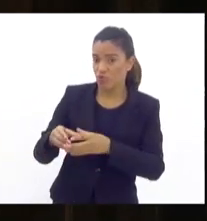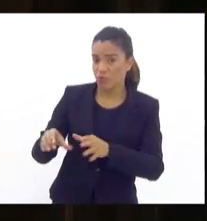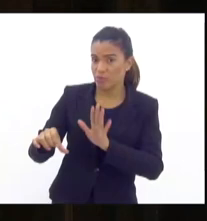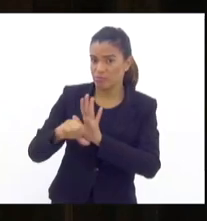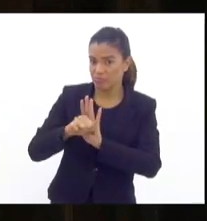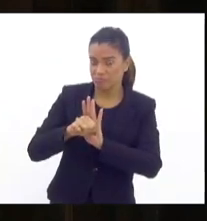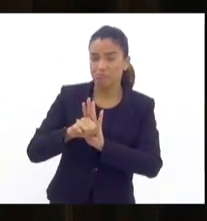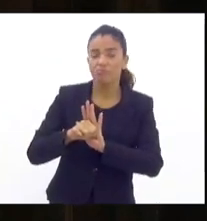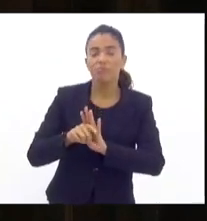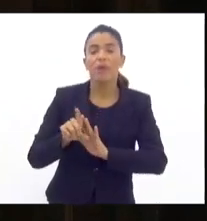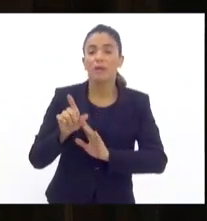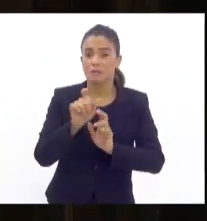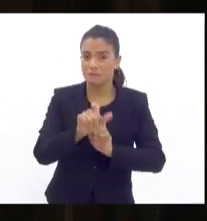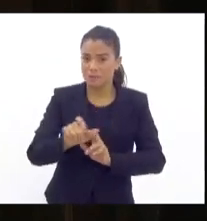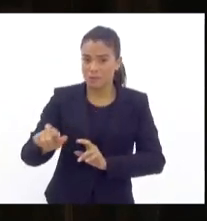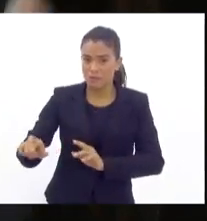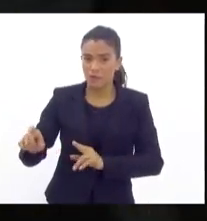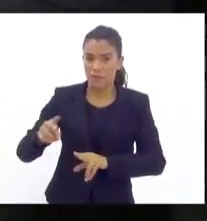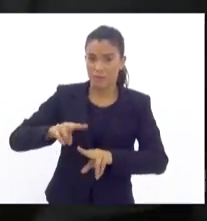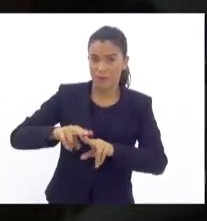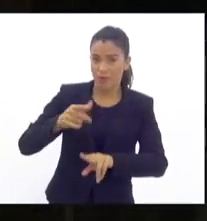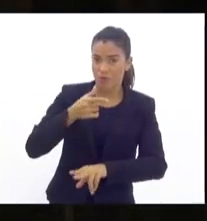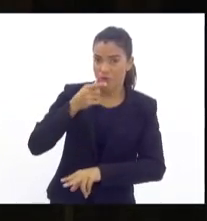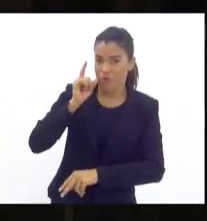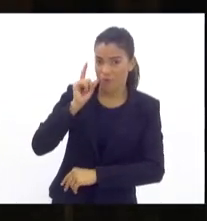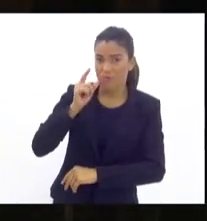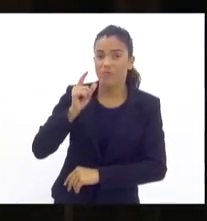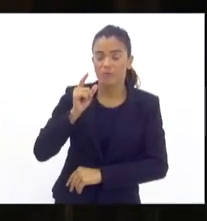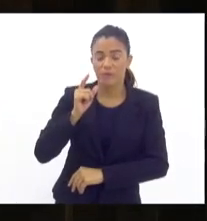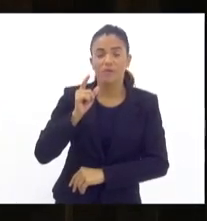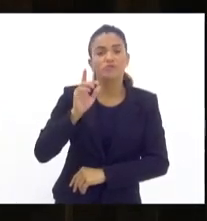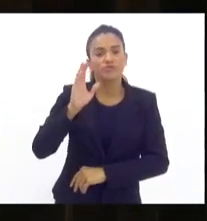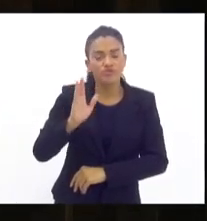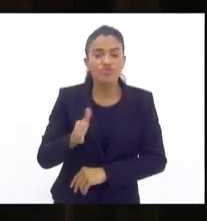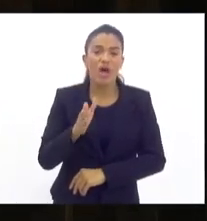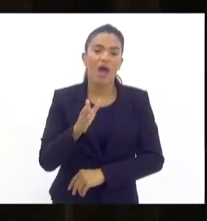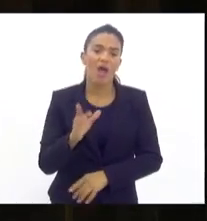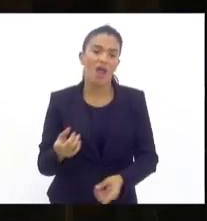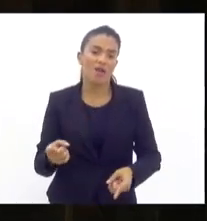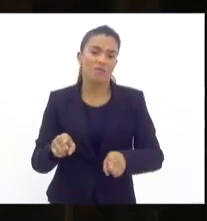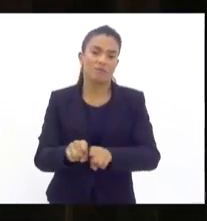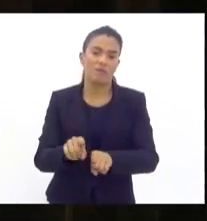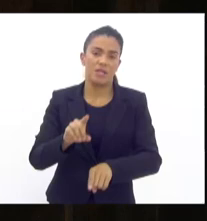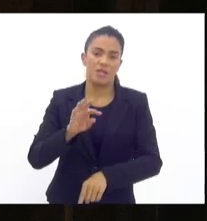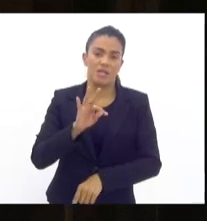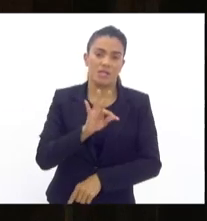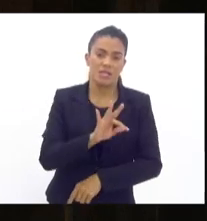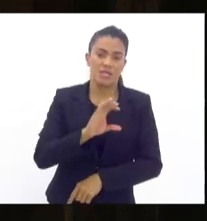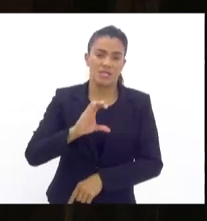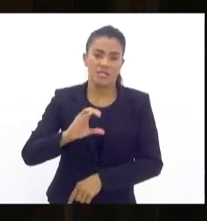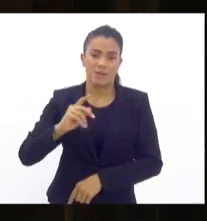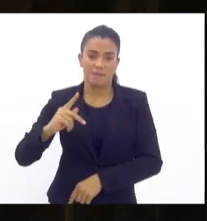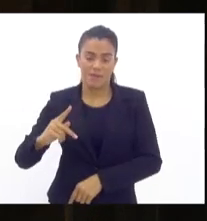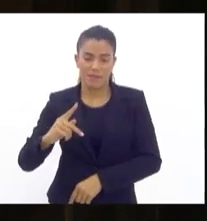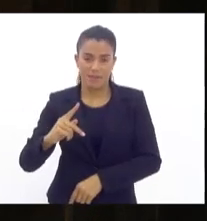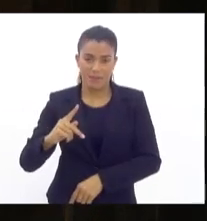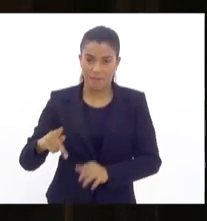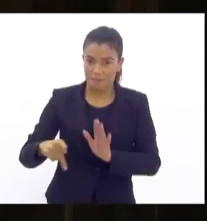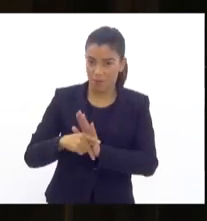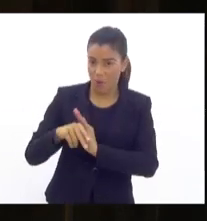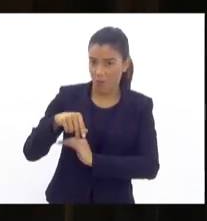foram presos no dia de ontem já eram uma associação do TCP do Quitungo